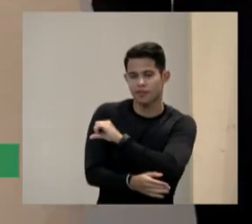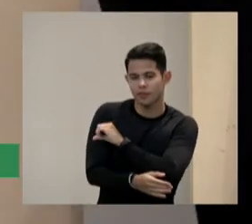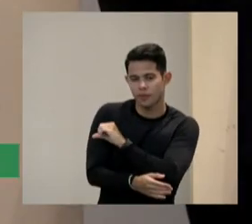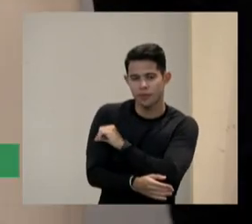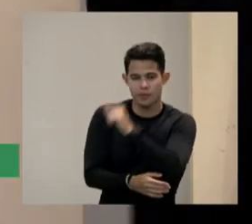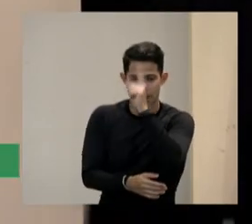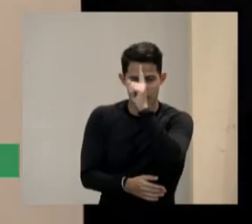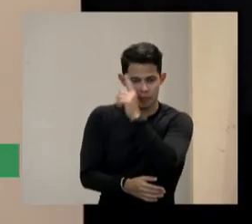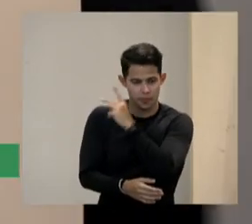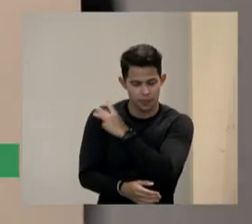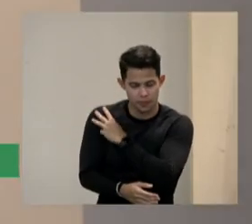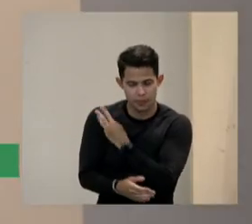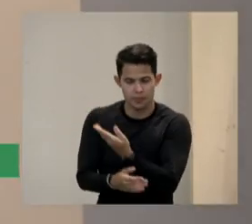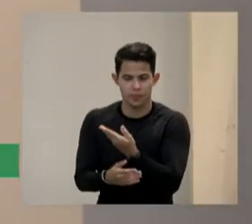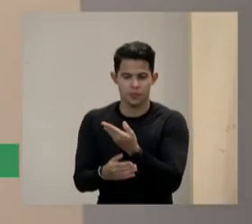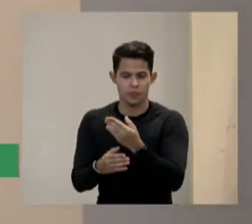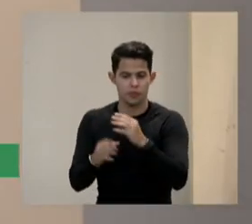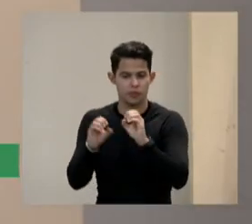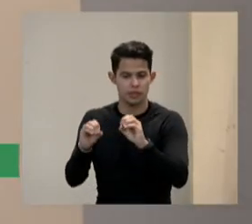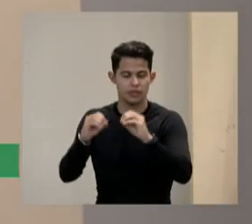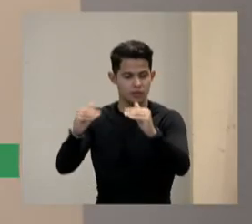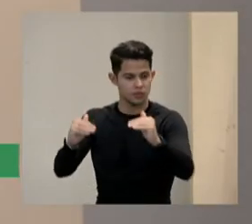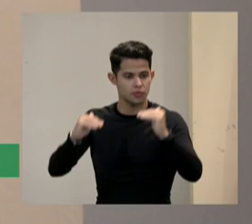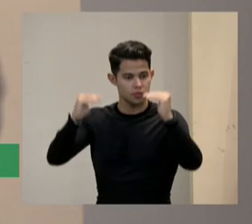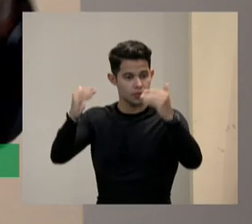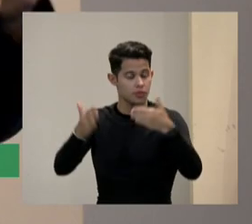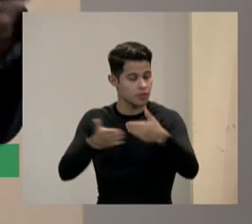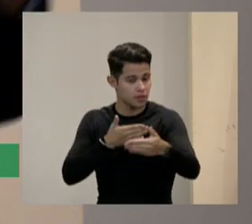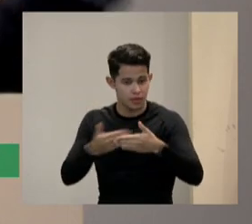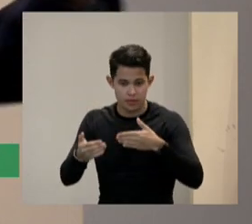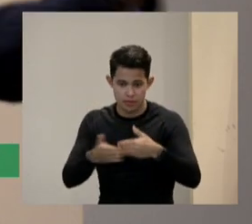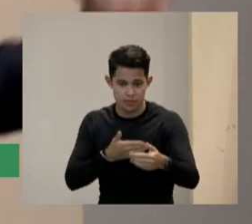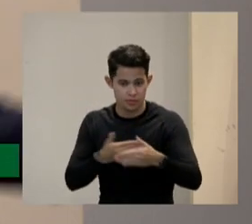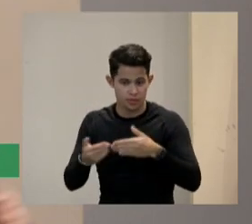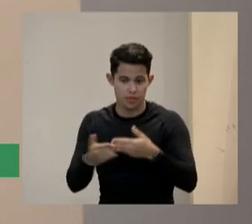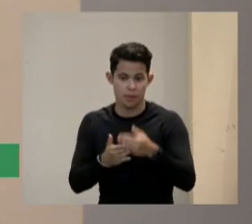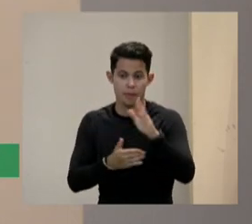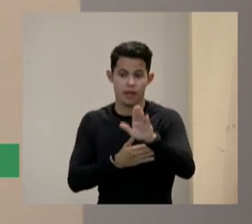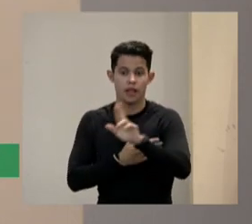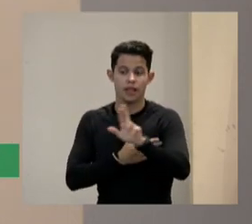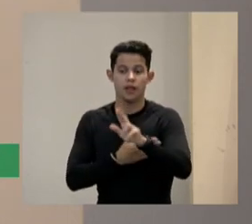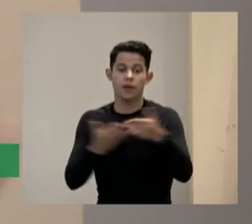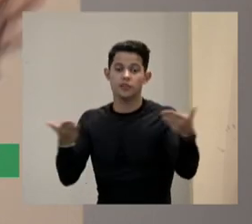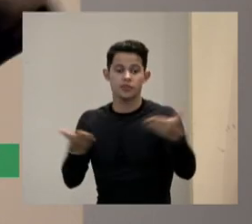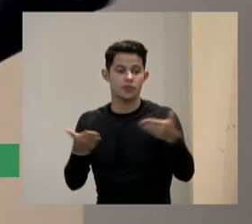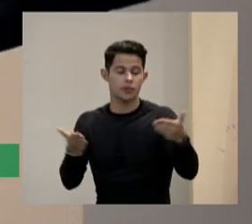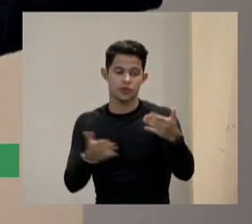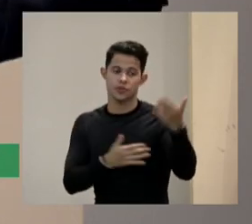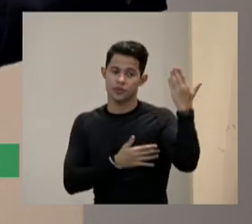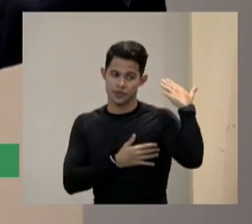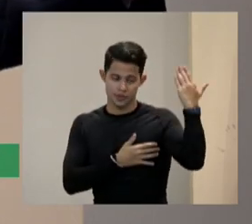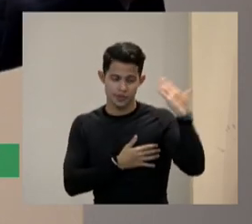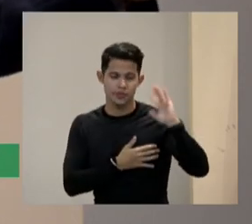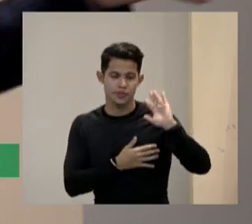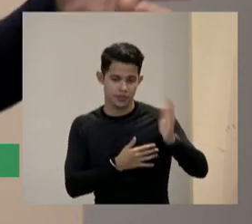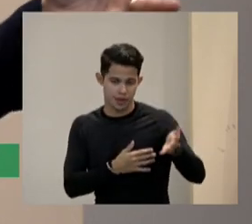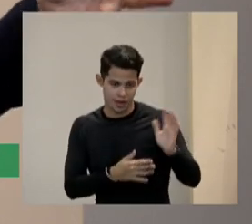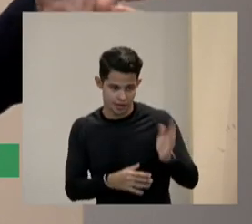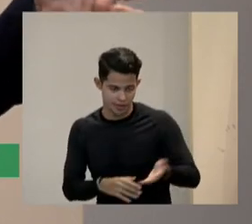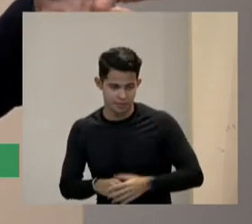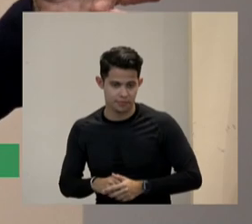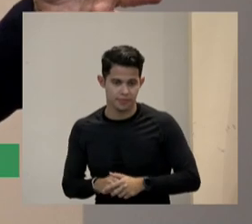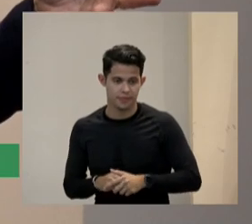isso que não era para ser dado no dia de hoje vai ser dado porque é muito importante e fazemos isso frequentemente